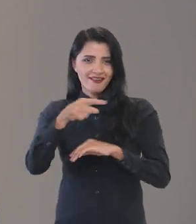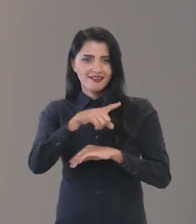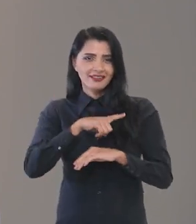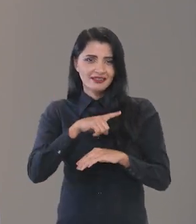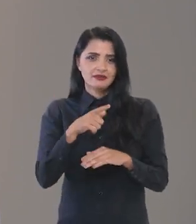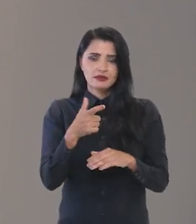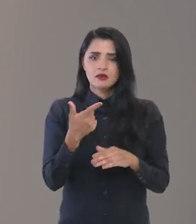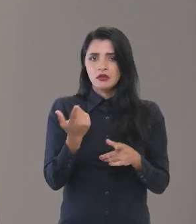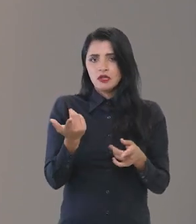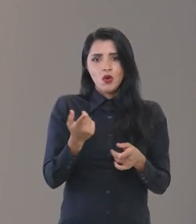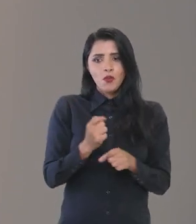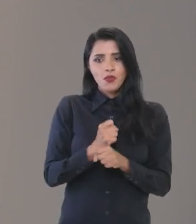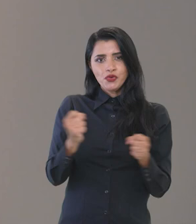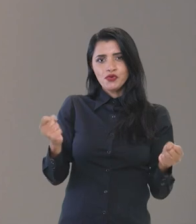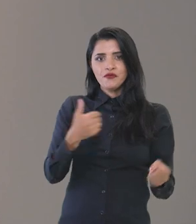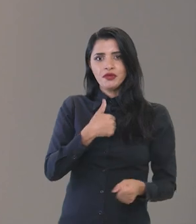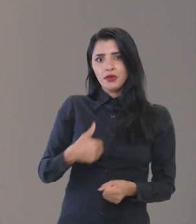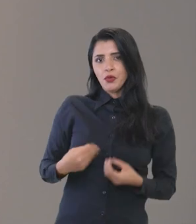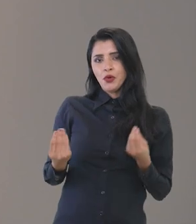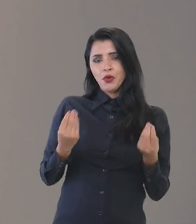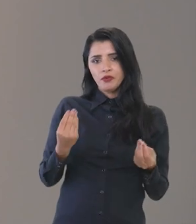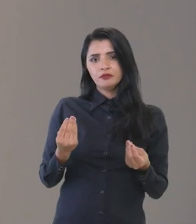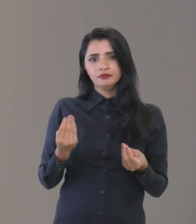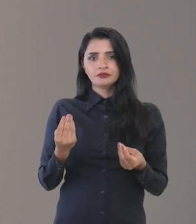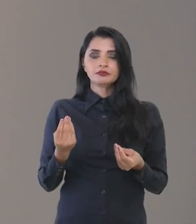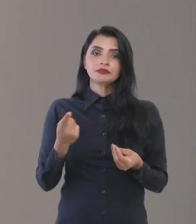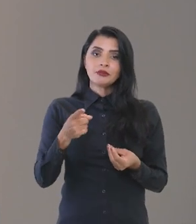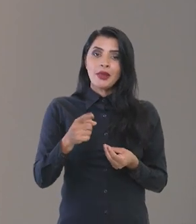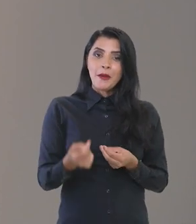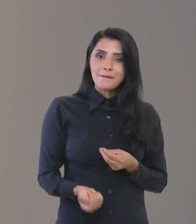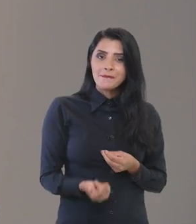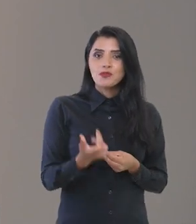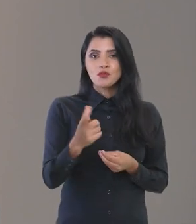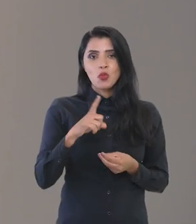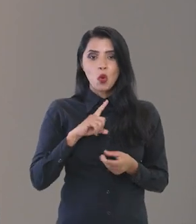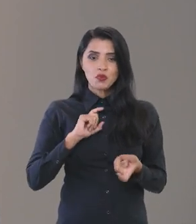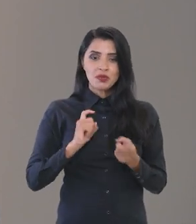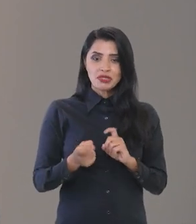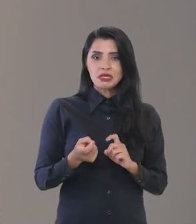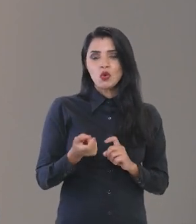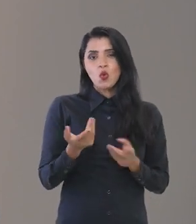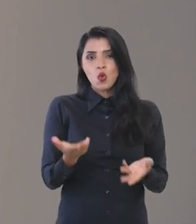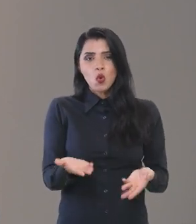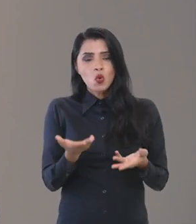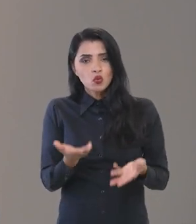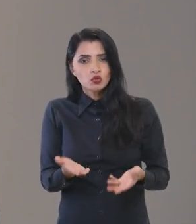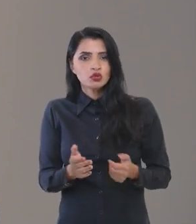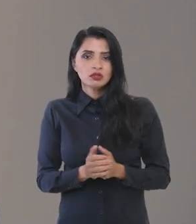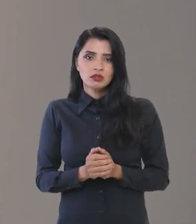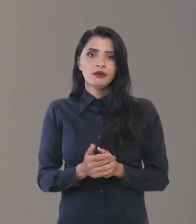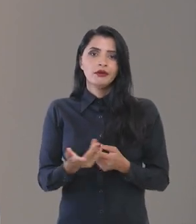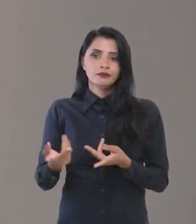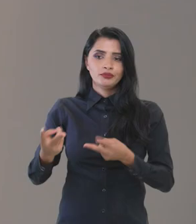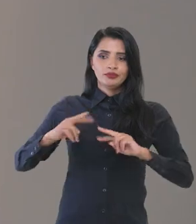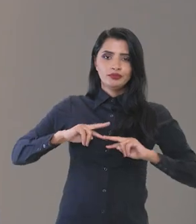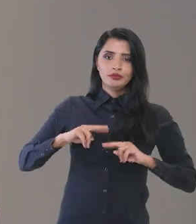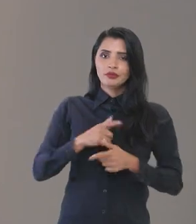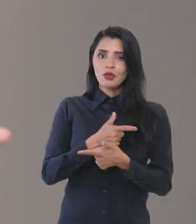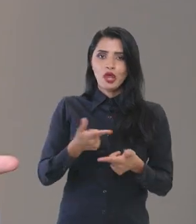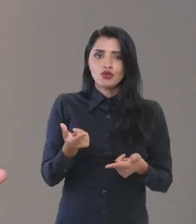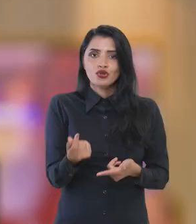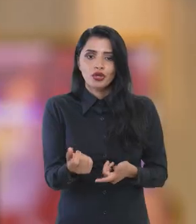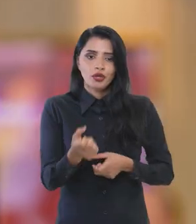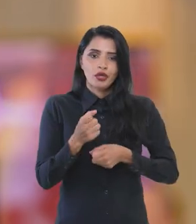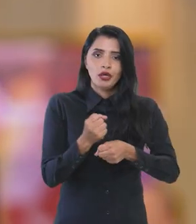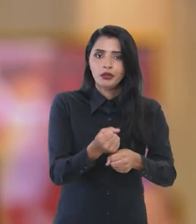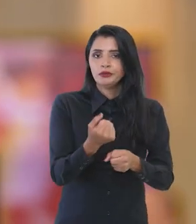digital. Não seria possível ao governo federal, na precariedade da atual administração, né, herdada